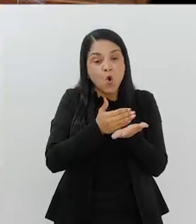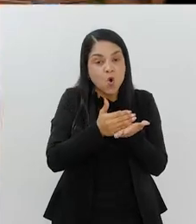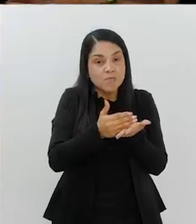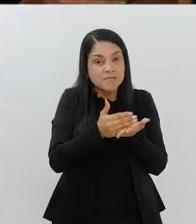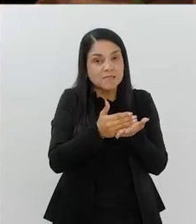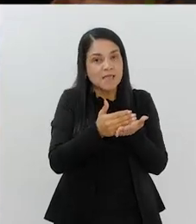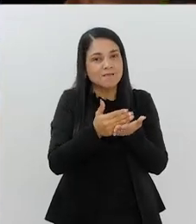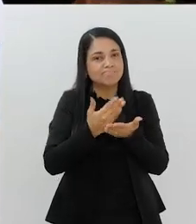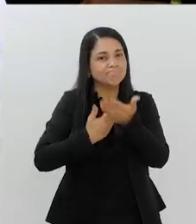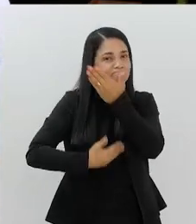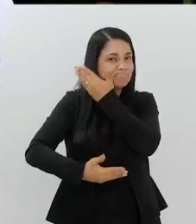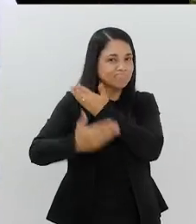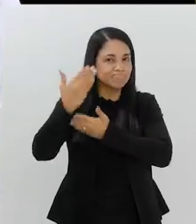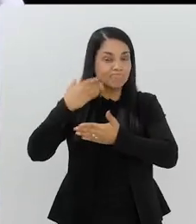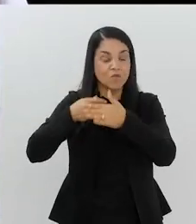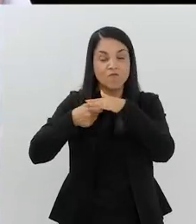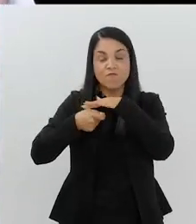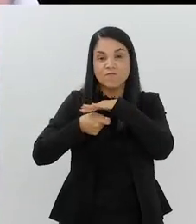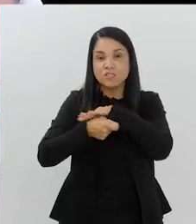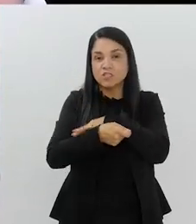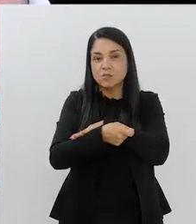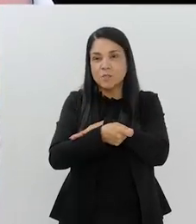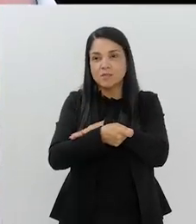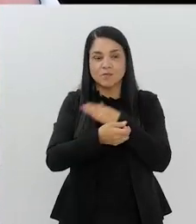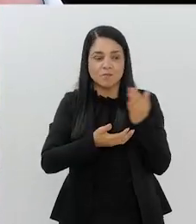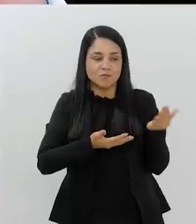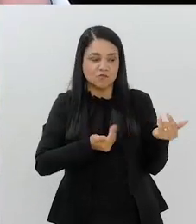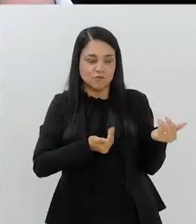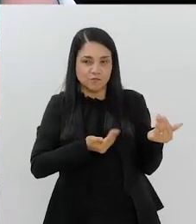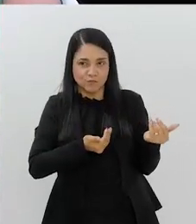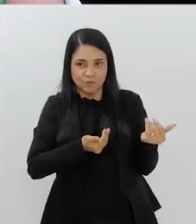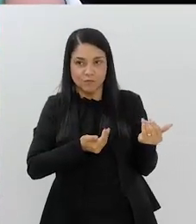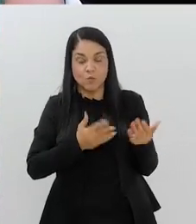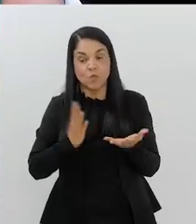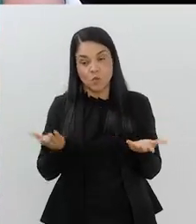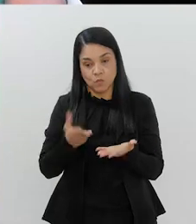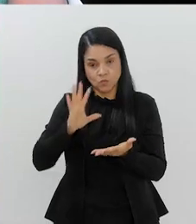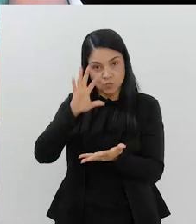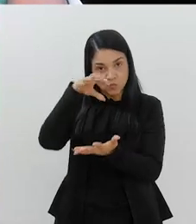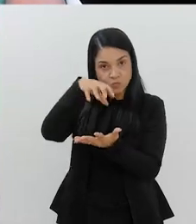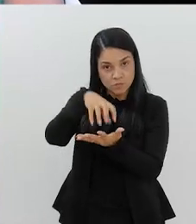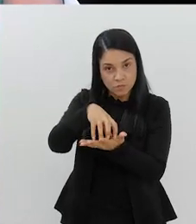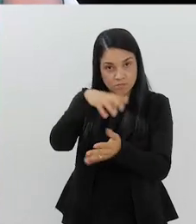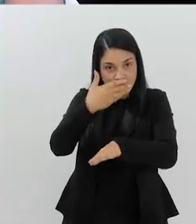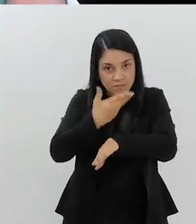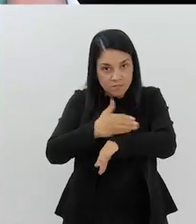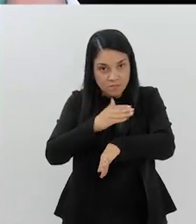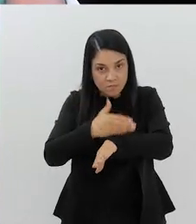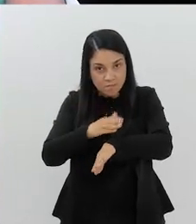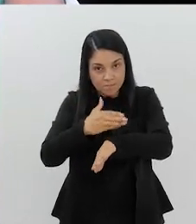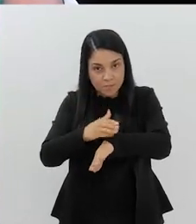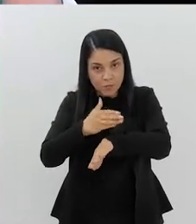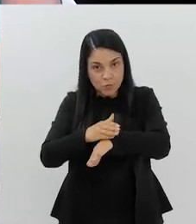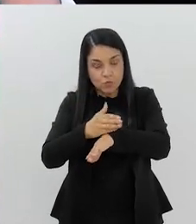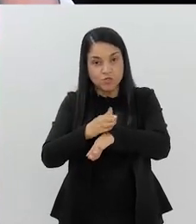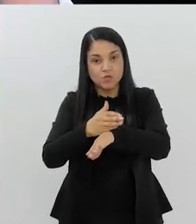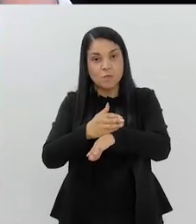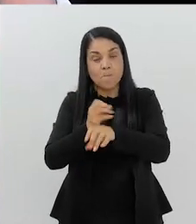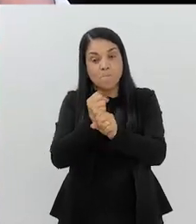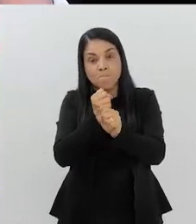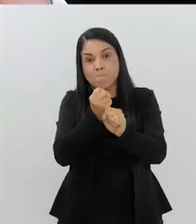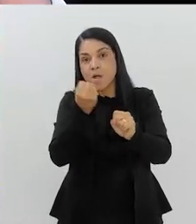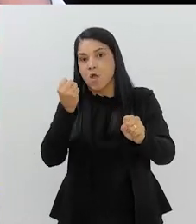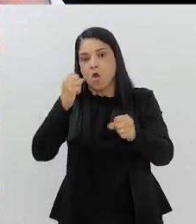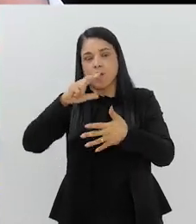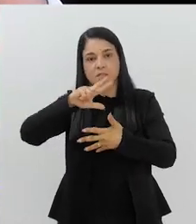começando lá atrás. Então, isso é um investimento. Hoje, nós temos um centro de treinamento que é um dos